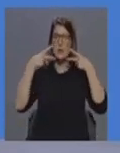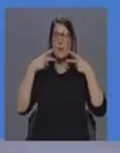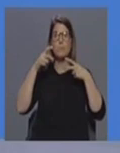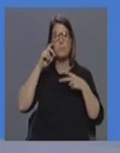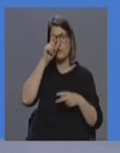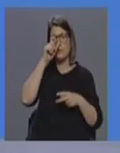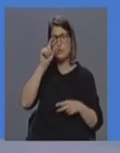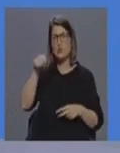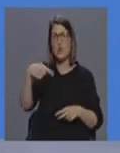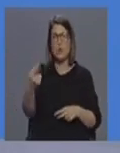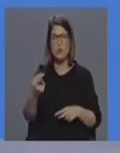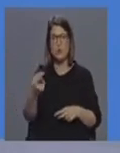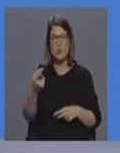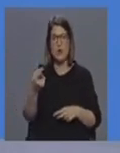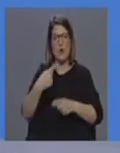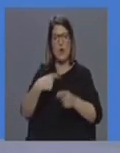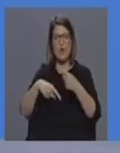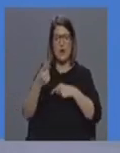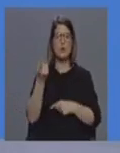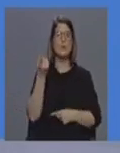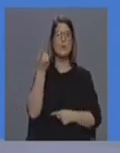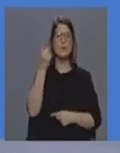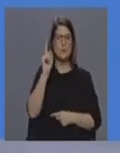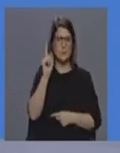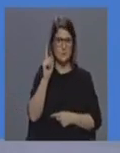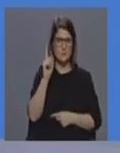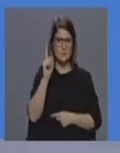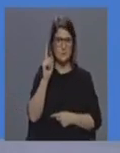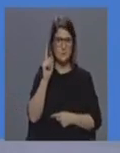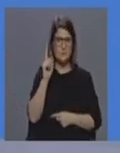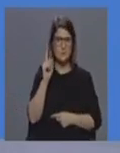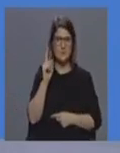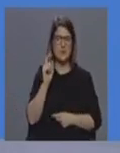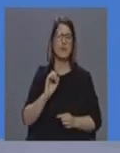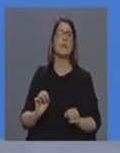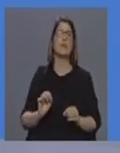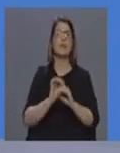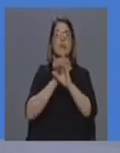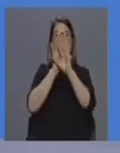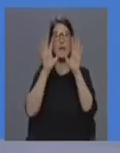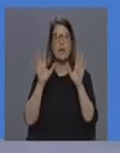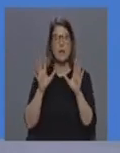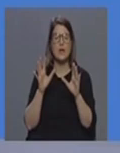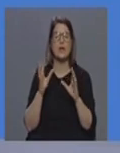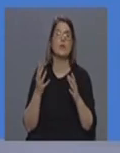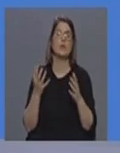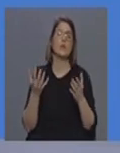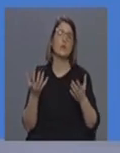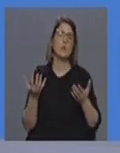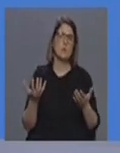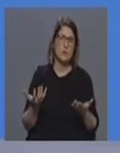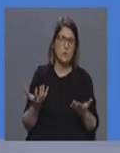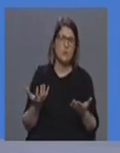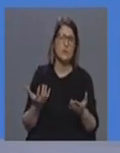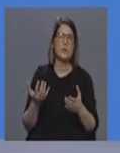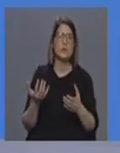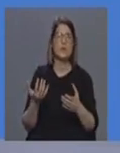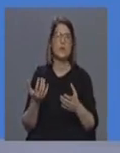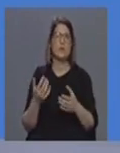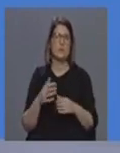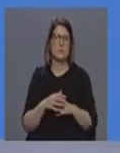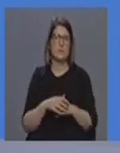restantes e não o contrário se obviamente houver uma corrida